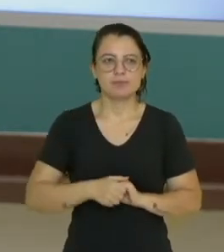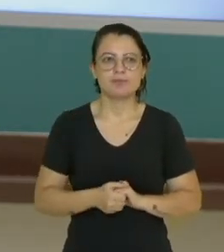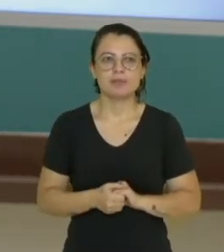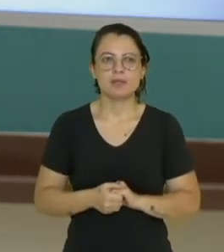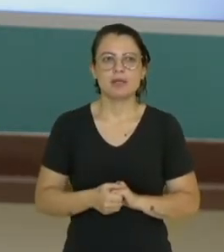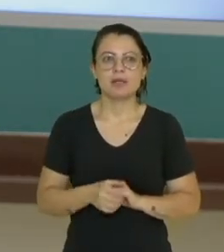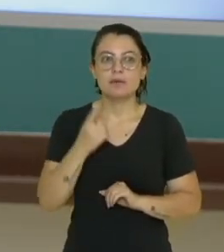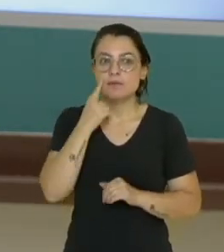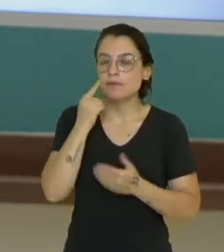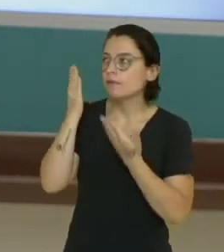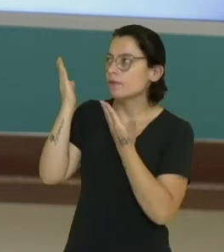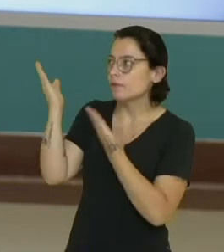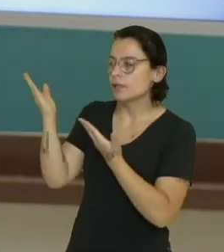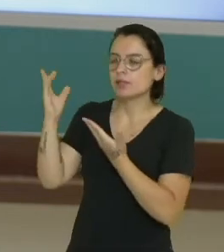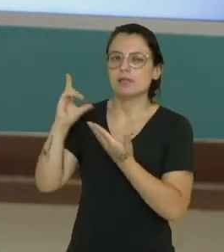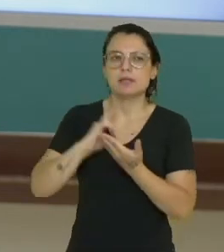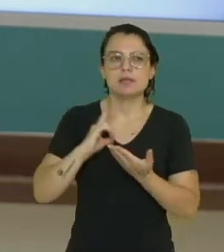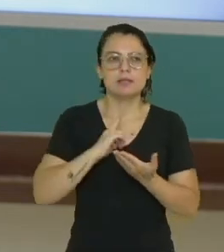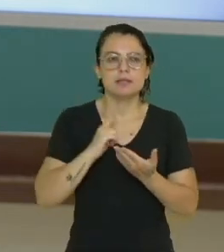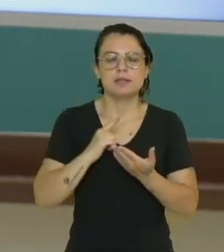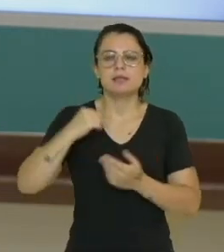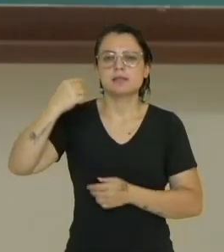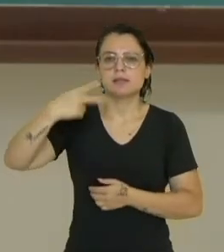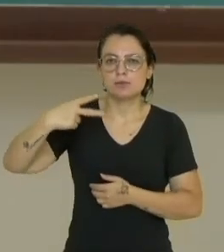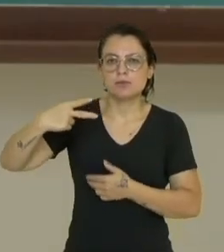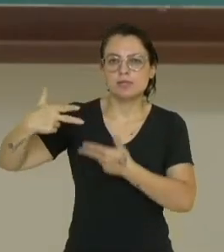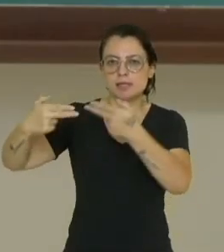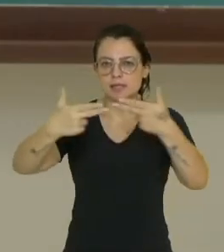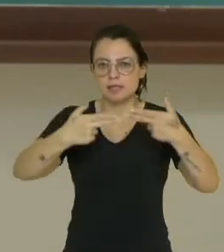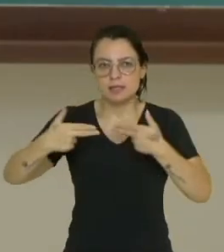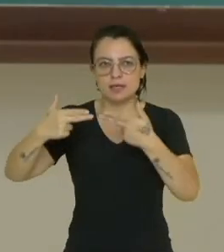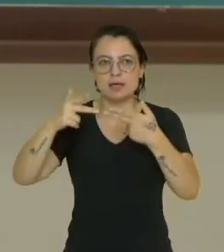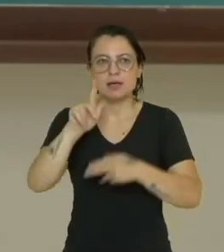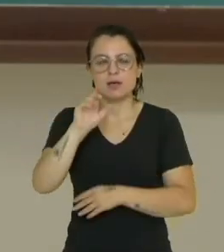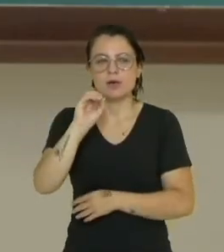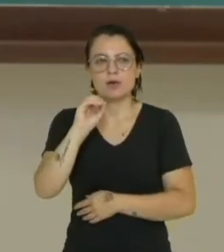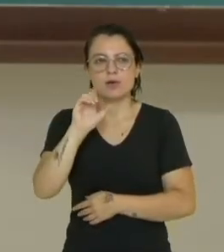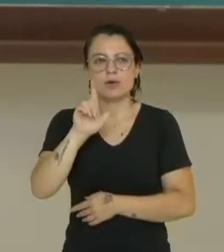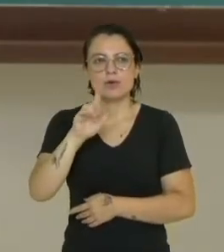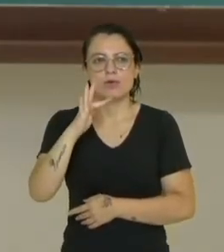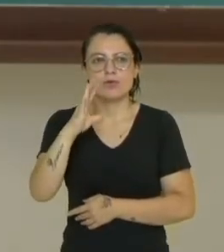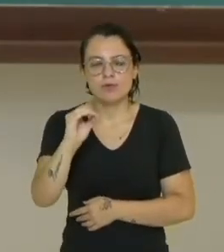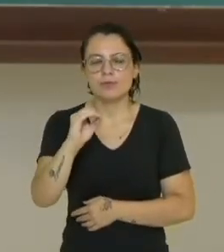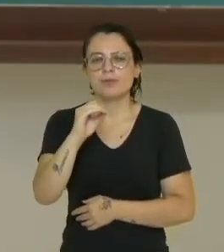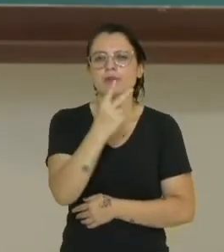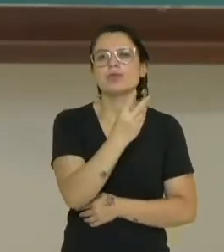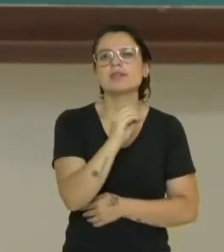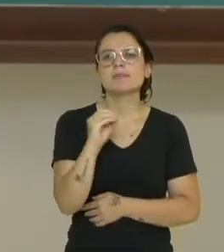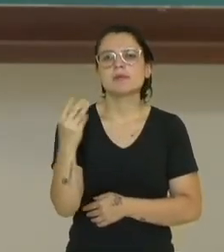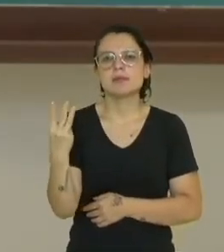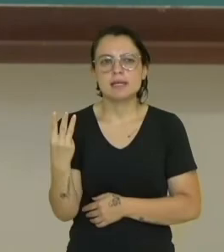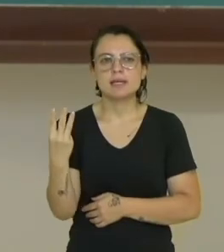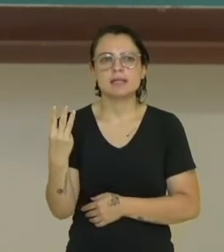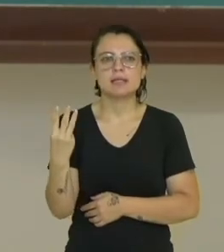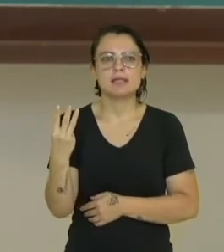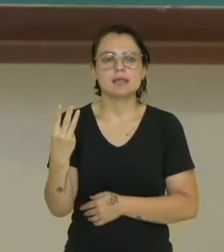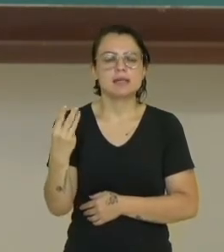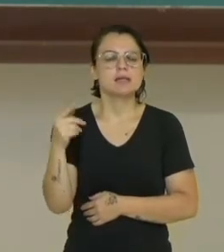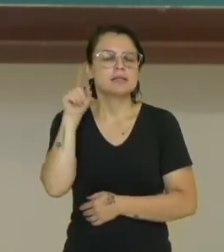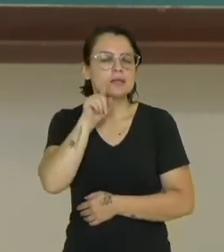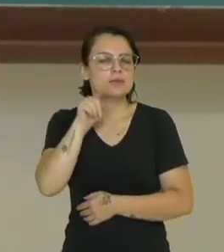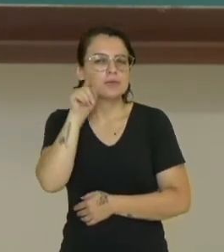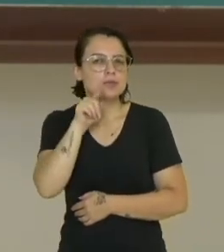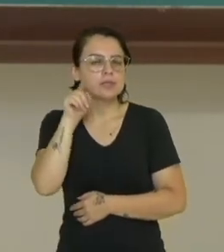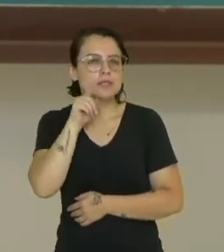Aí, olha só, teve a chamada Guerra do Golfo II. Essa Guerra do Golfo II foi em 2003, quando os Estados Unidos da América, né,